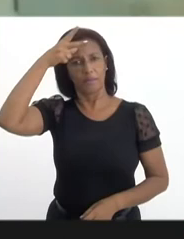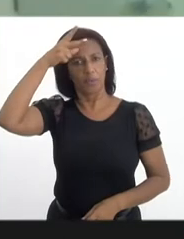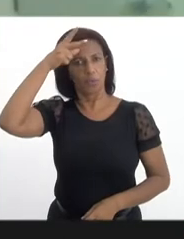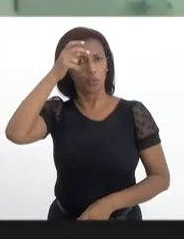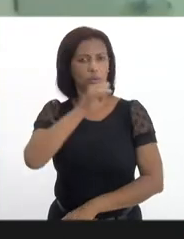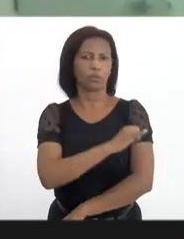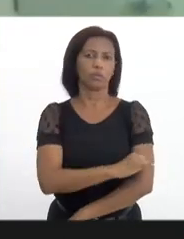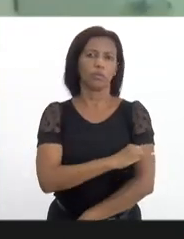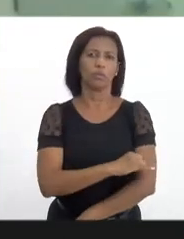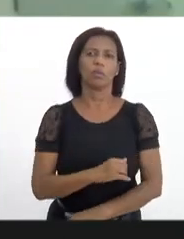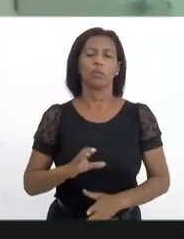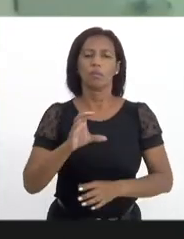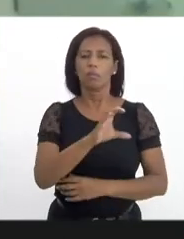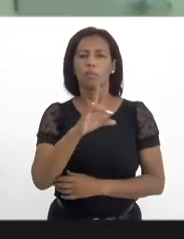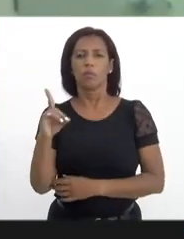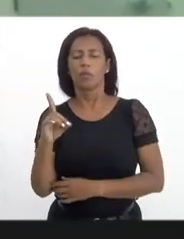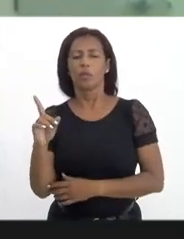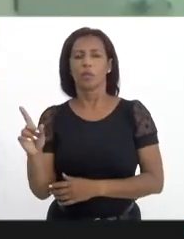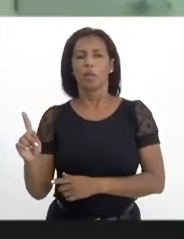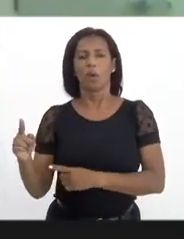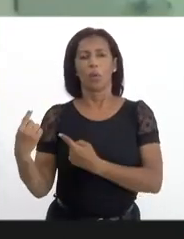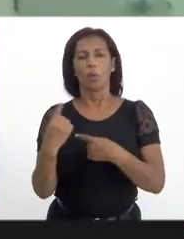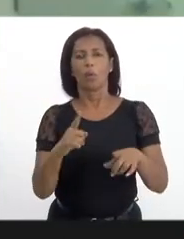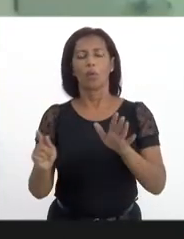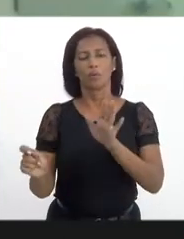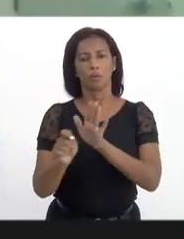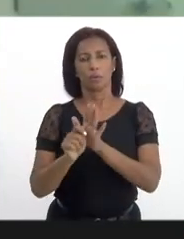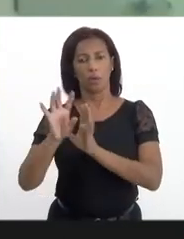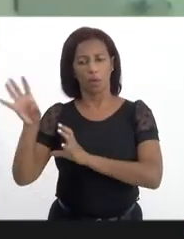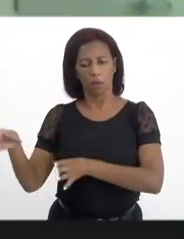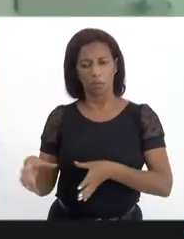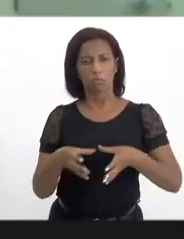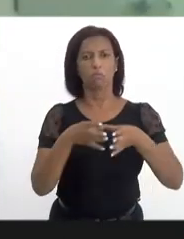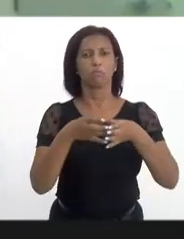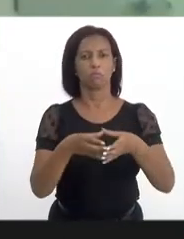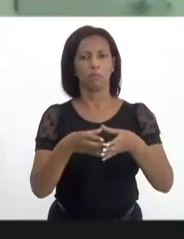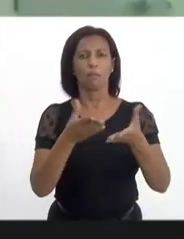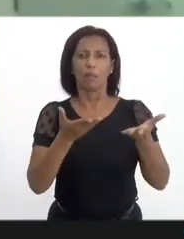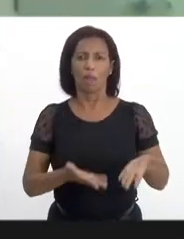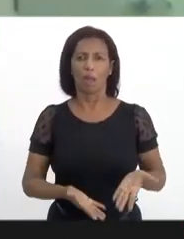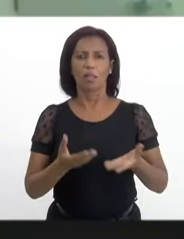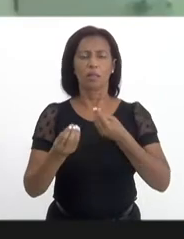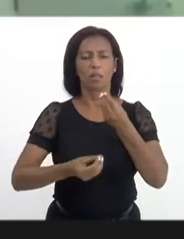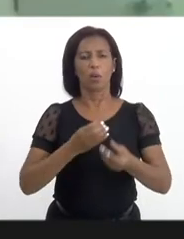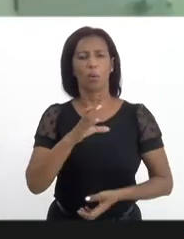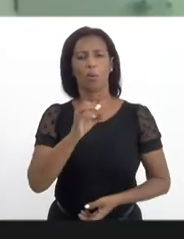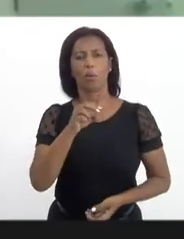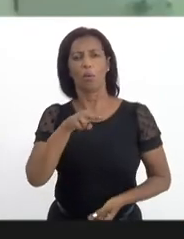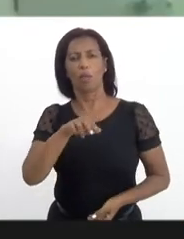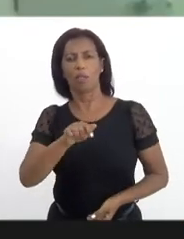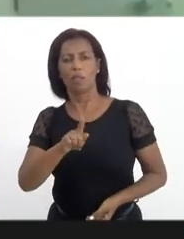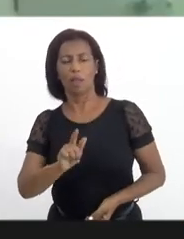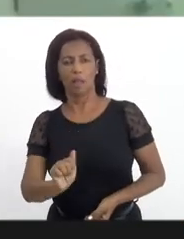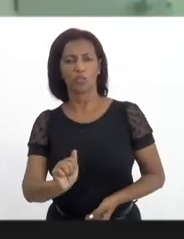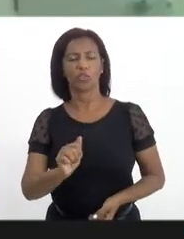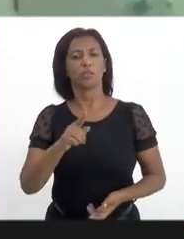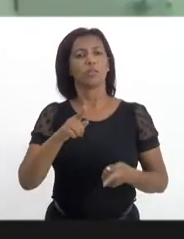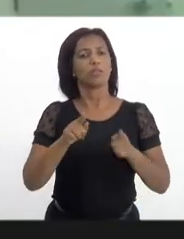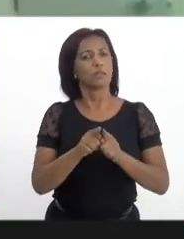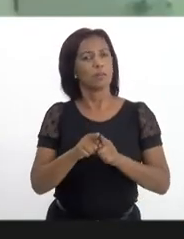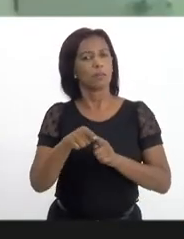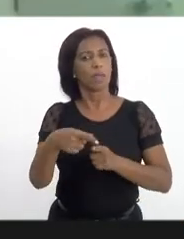a Coordenadoria Antidrogas, ela vem para a Secretaria Municipal de Assistência Social, assim como o Comad, o Conselho Municipal Antidrogas.